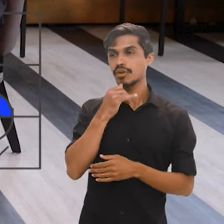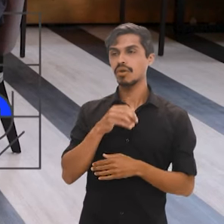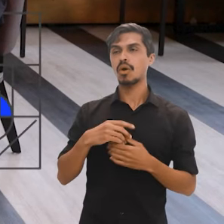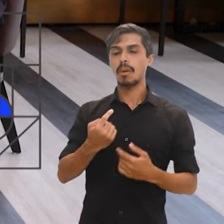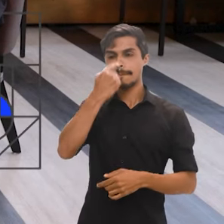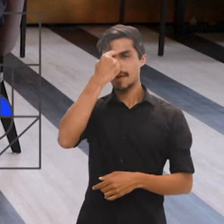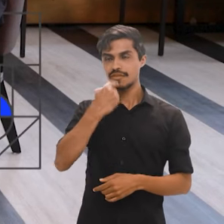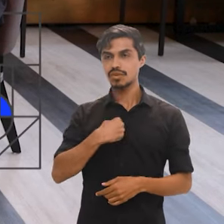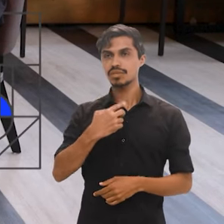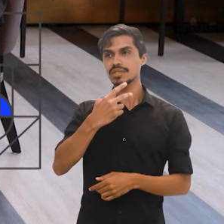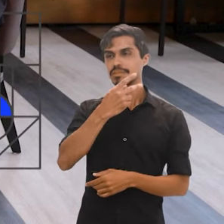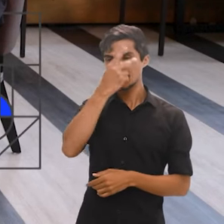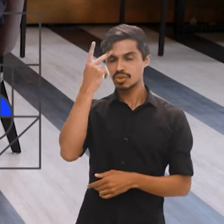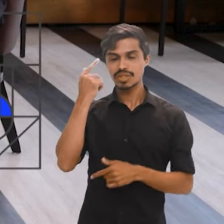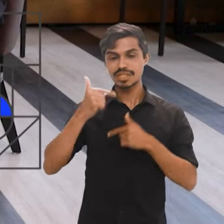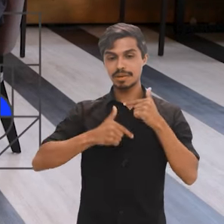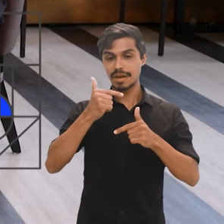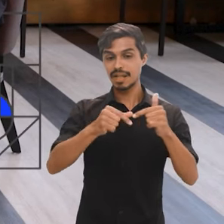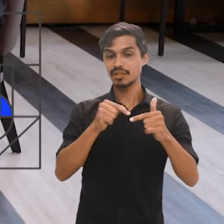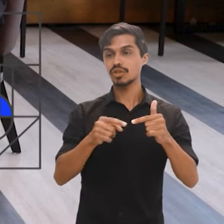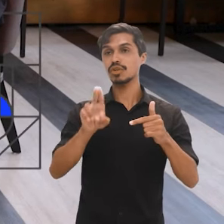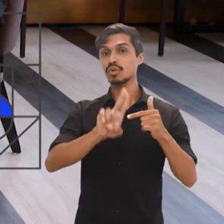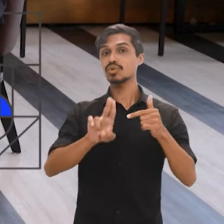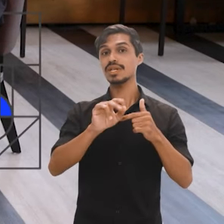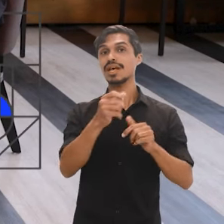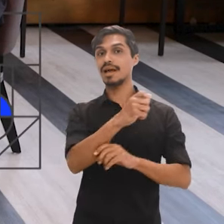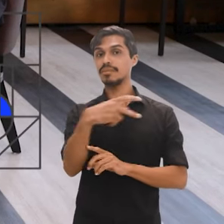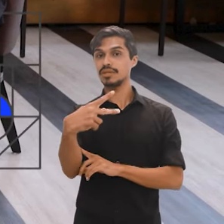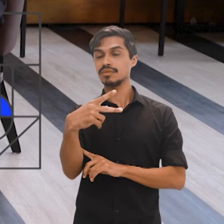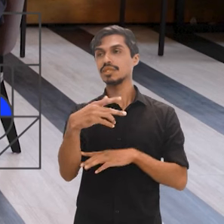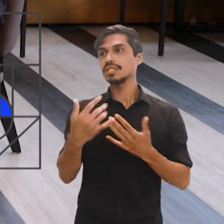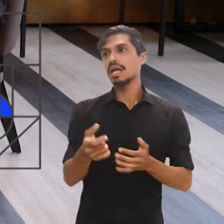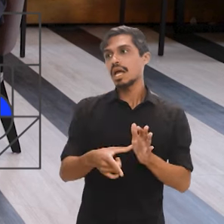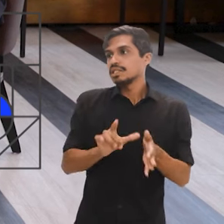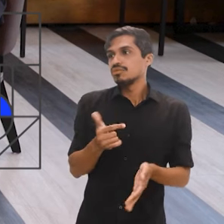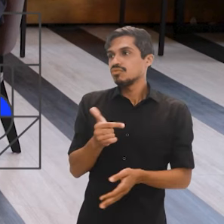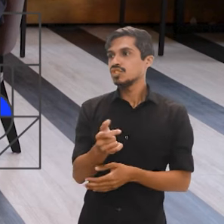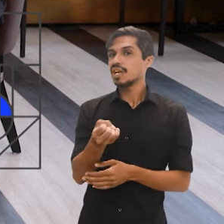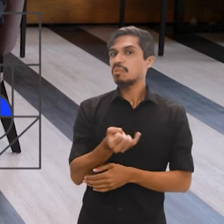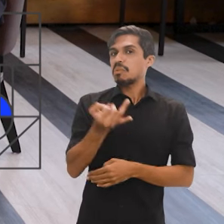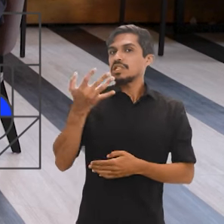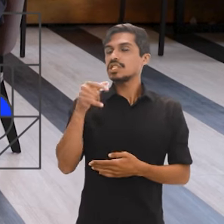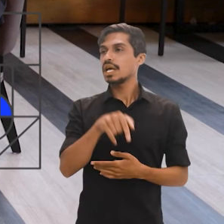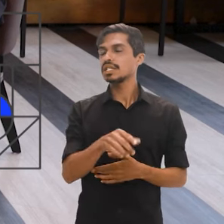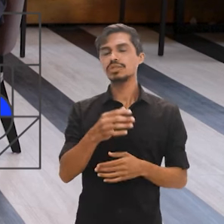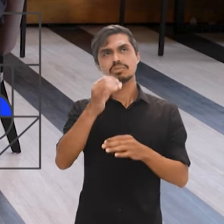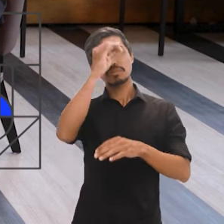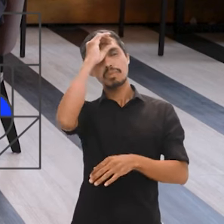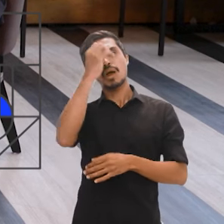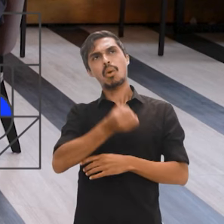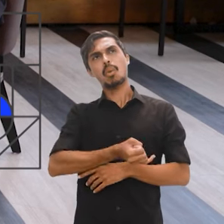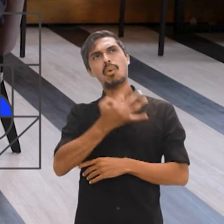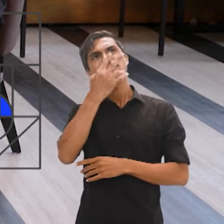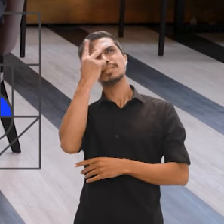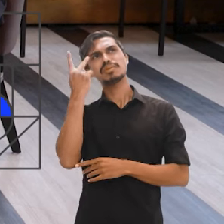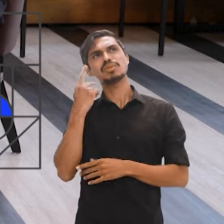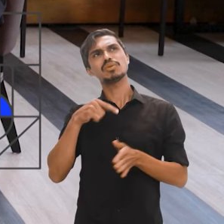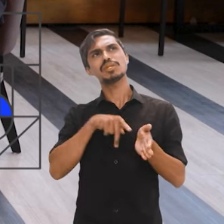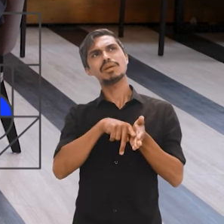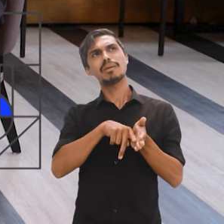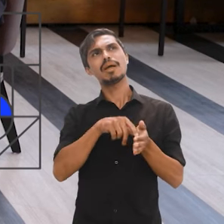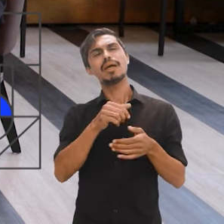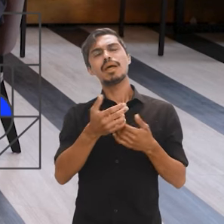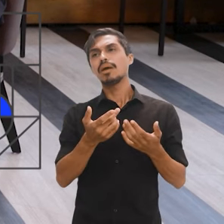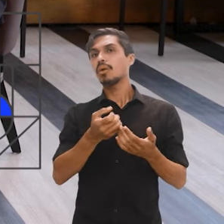exemplo, o perfil dos trabalhadores por aplicativo, algo que não se tinha, né? Até pouco tempo, muita noção de quantos eram.